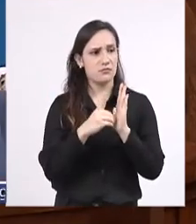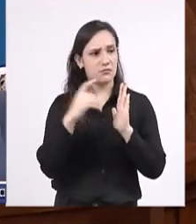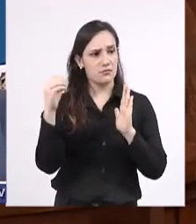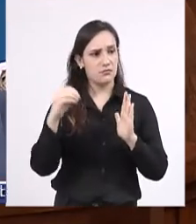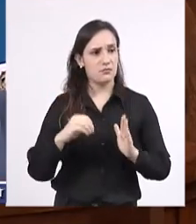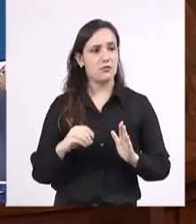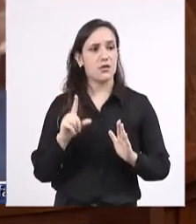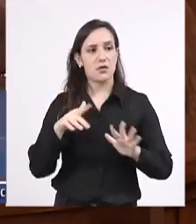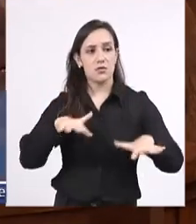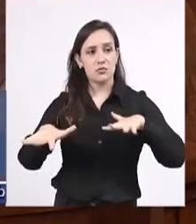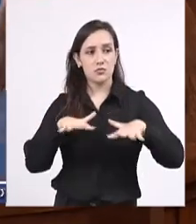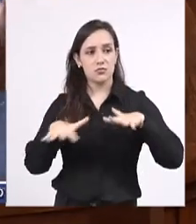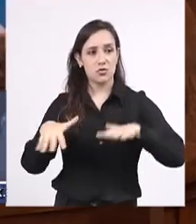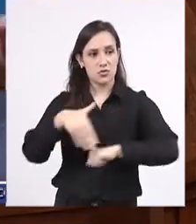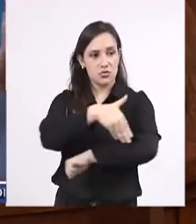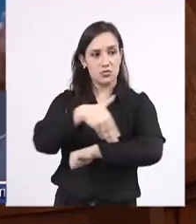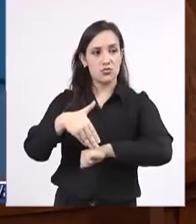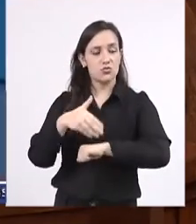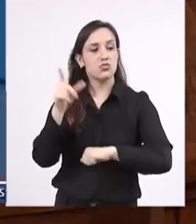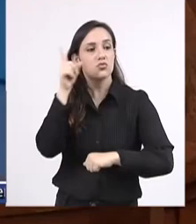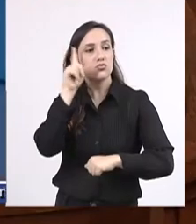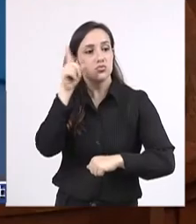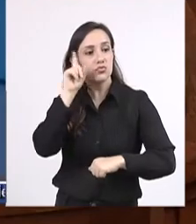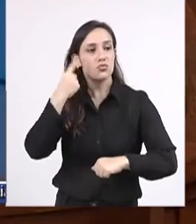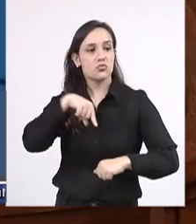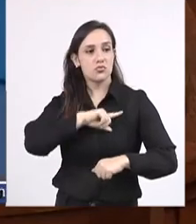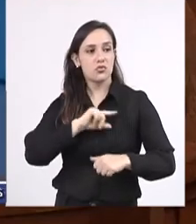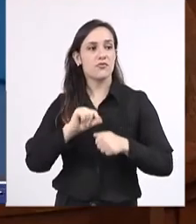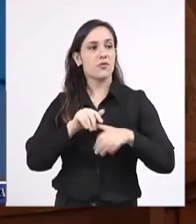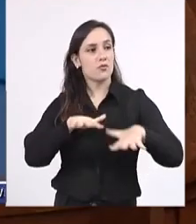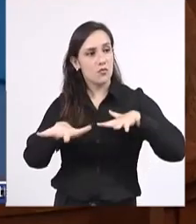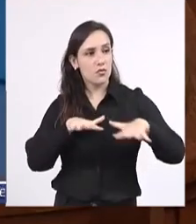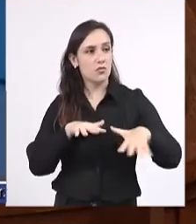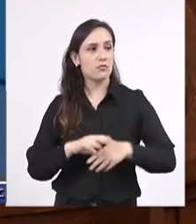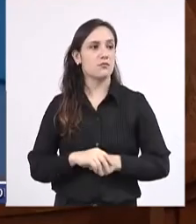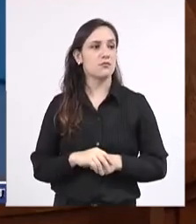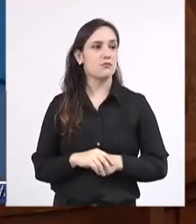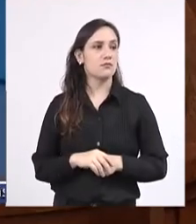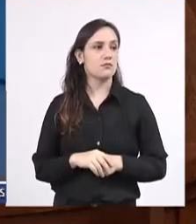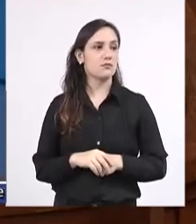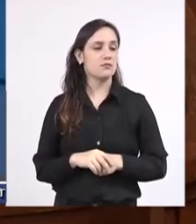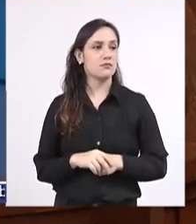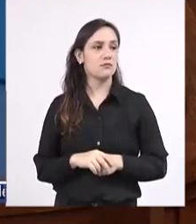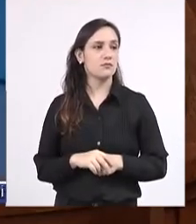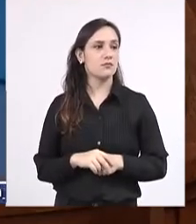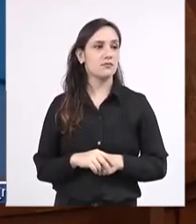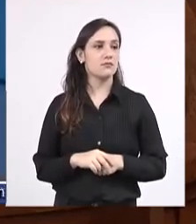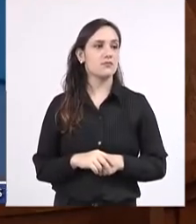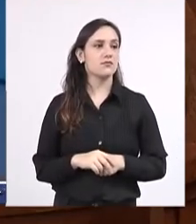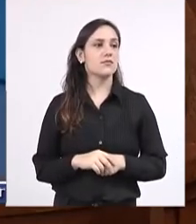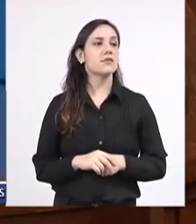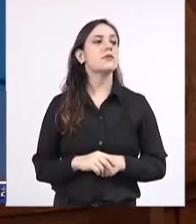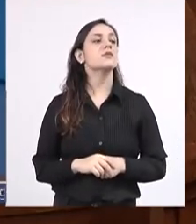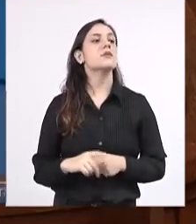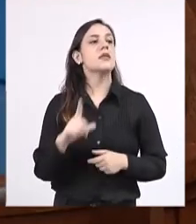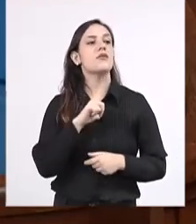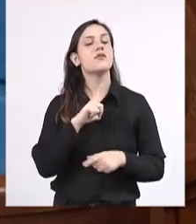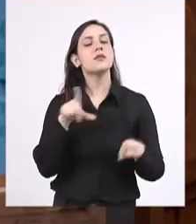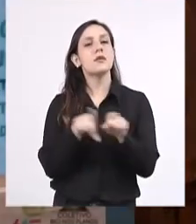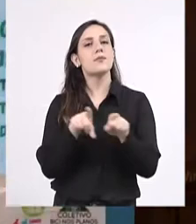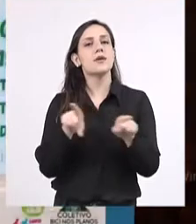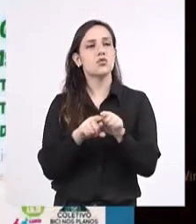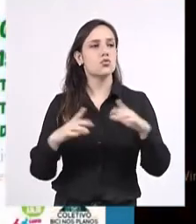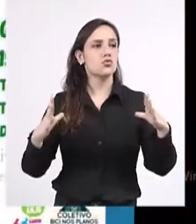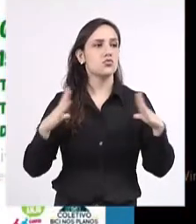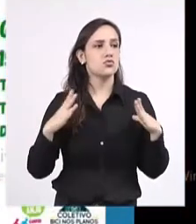ruas? Que todos os dias nós temos aí a imprensa divulgando, nós tivemos lá no centro